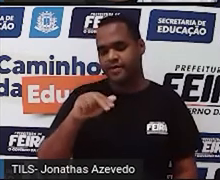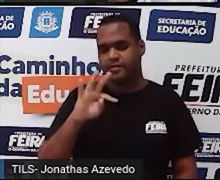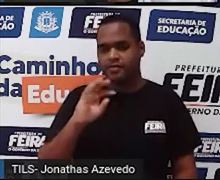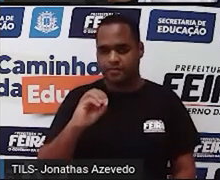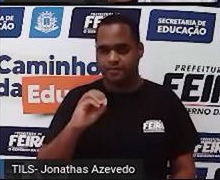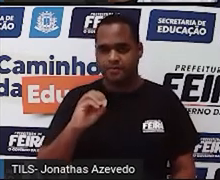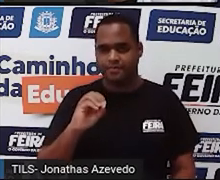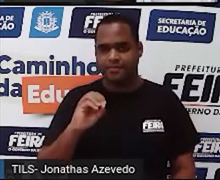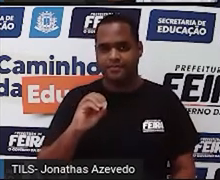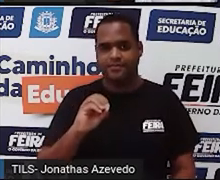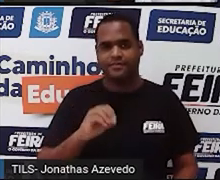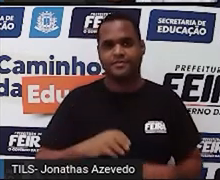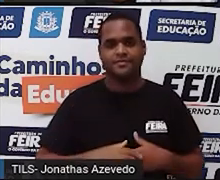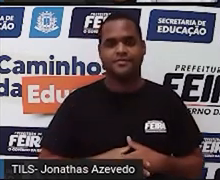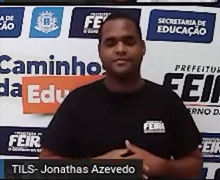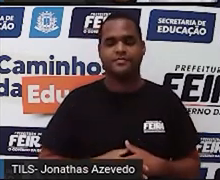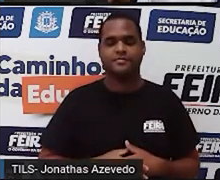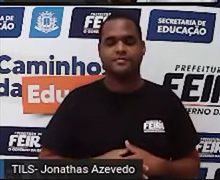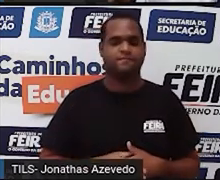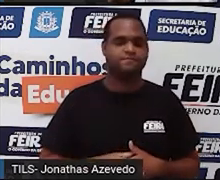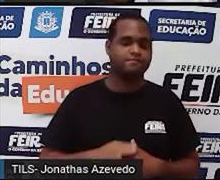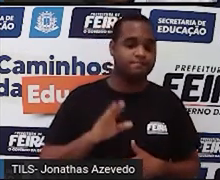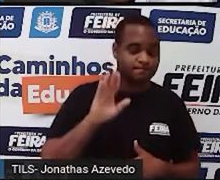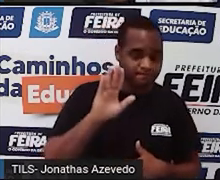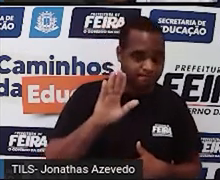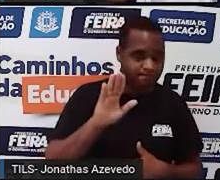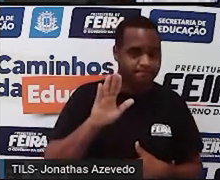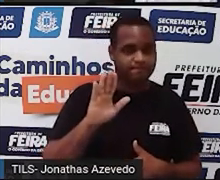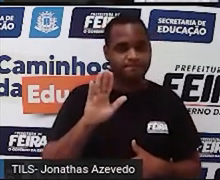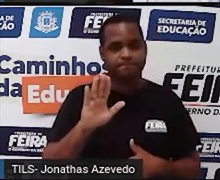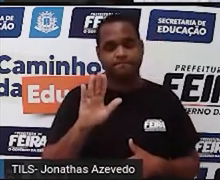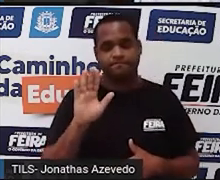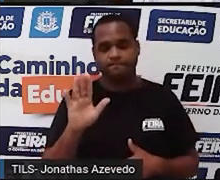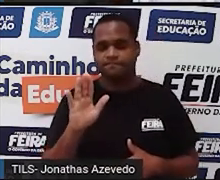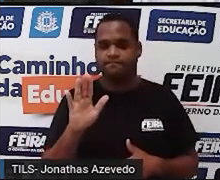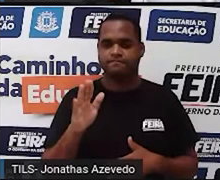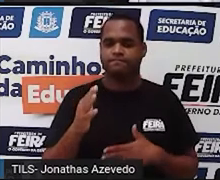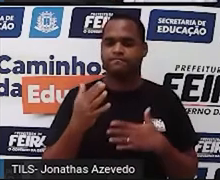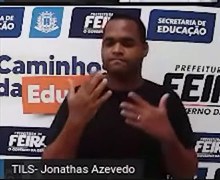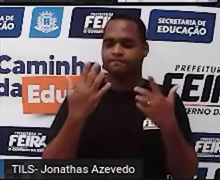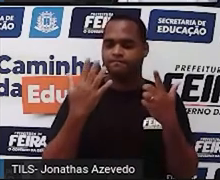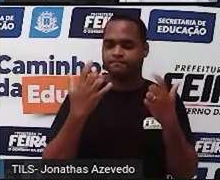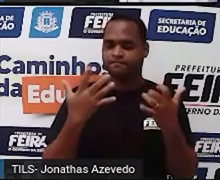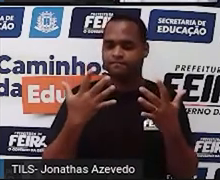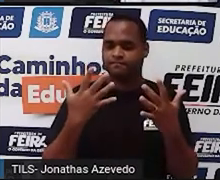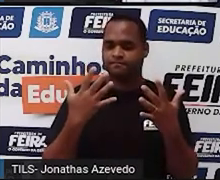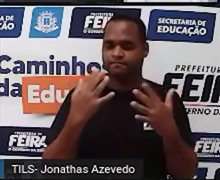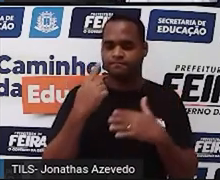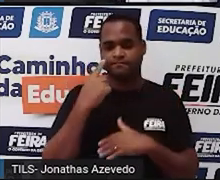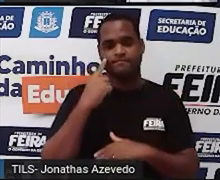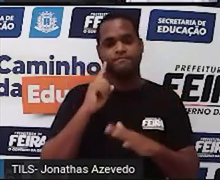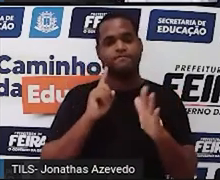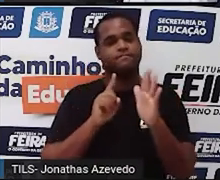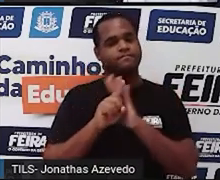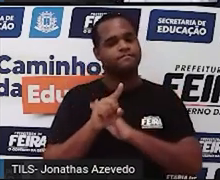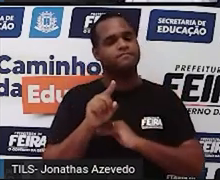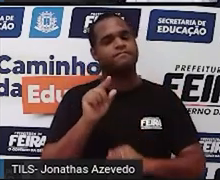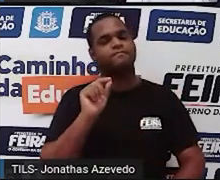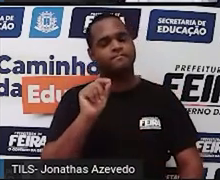Certo? Mas, mas, mas, eu tenho uma pergunta